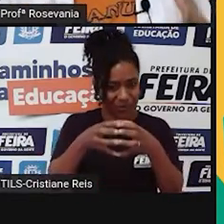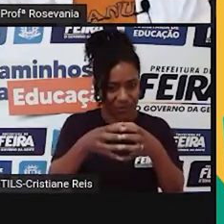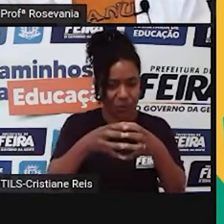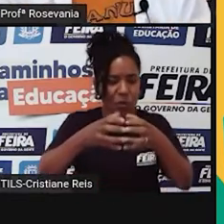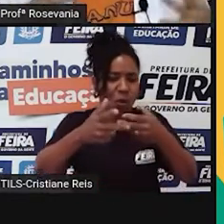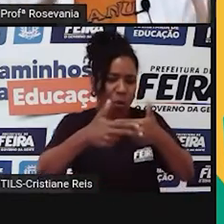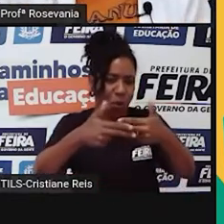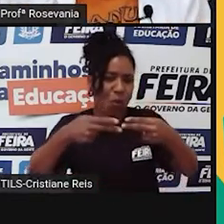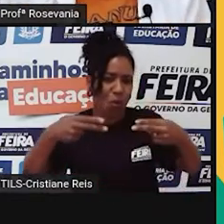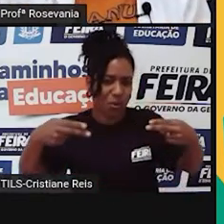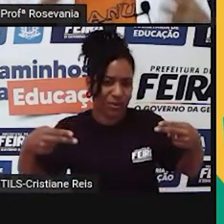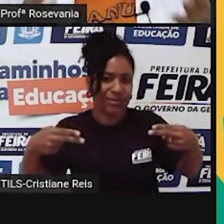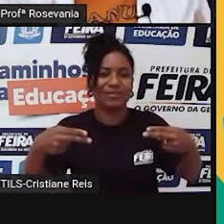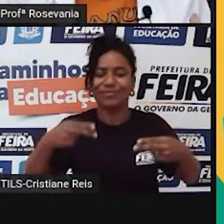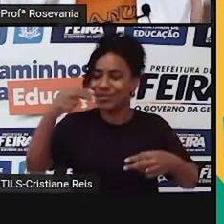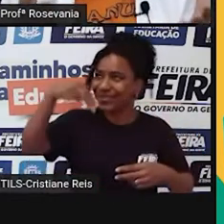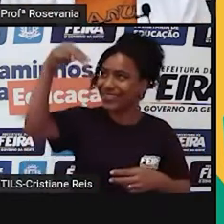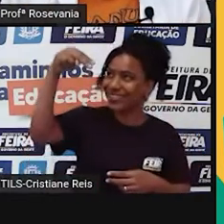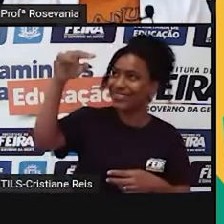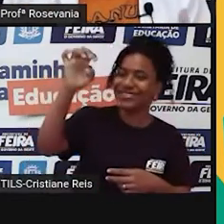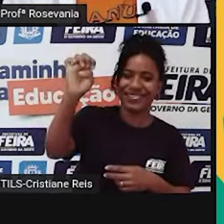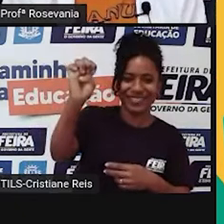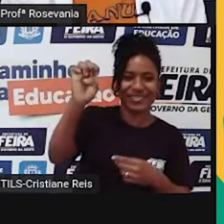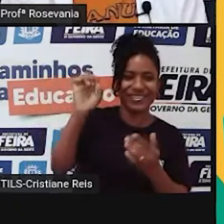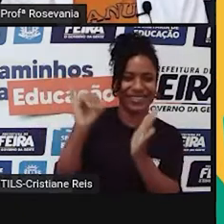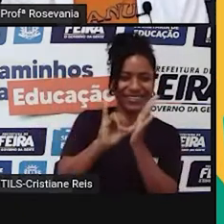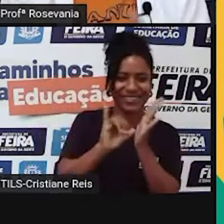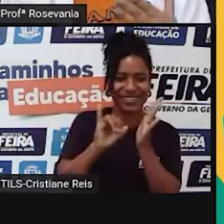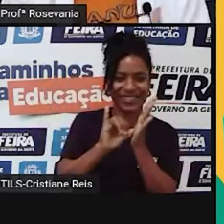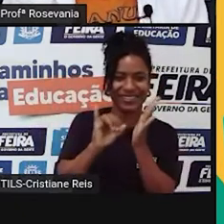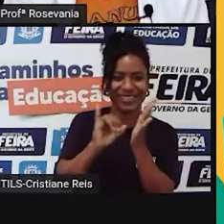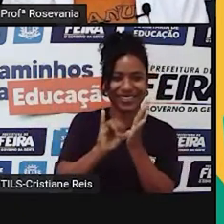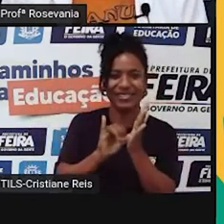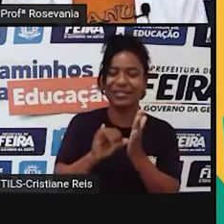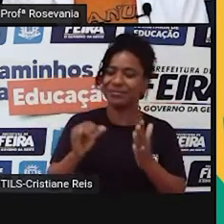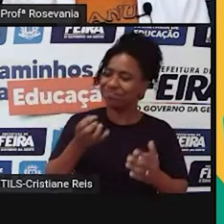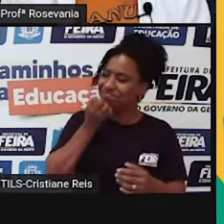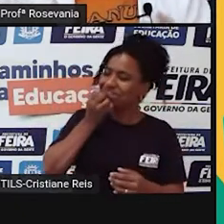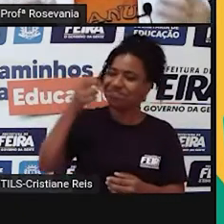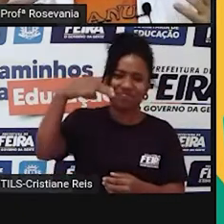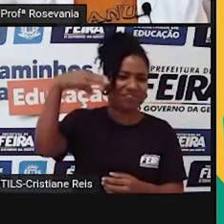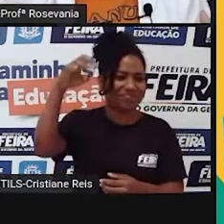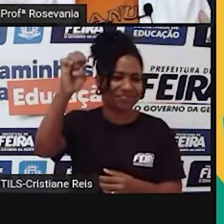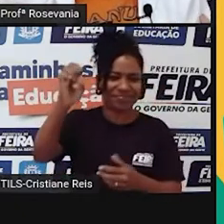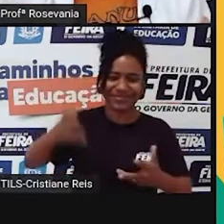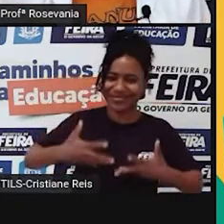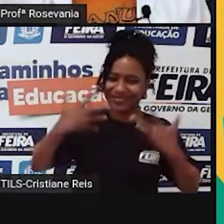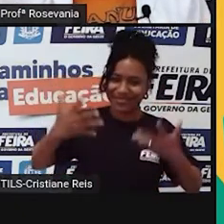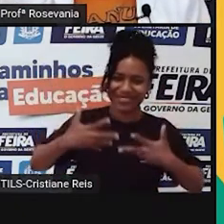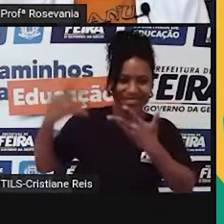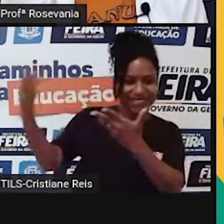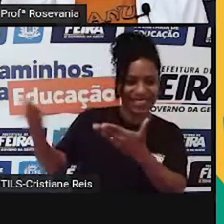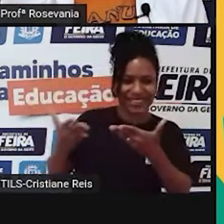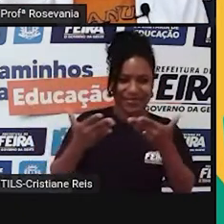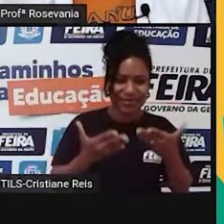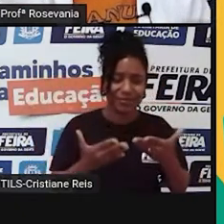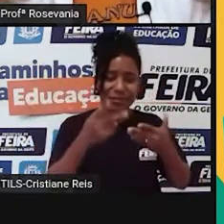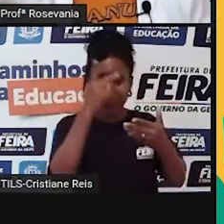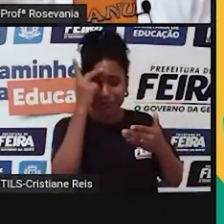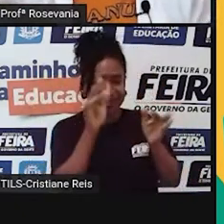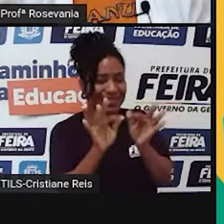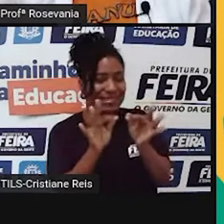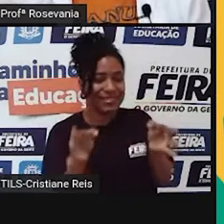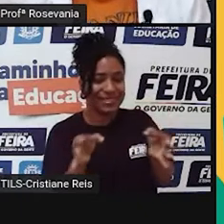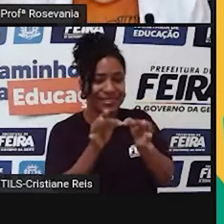que fazem o Nordestino ser o Nordestino. Esse povo tão hospitaleiro, esse povo tão simples na sua essência,